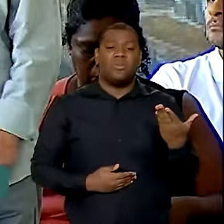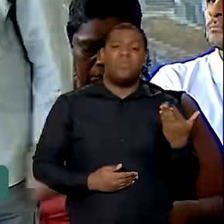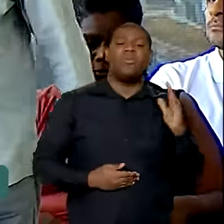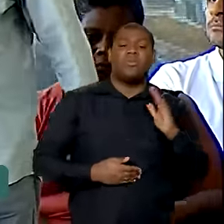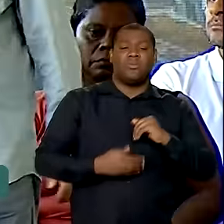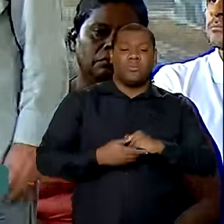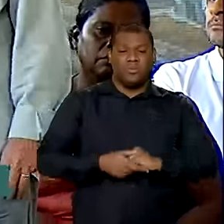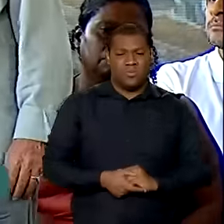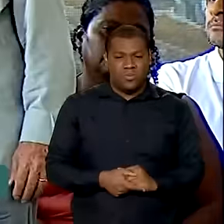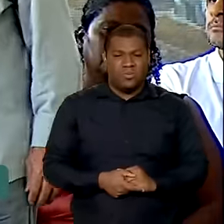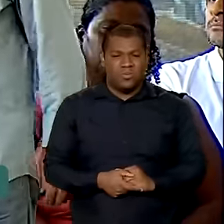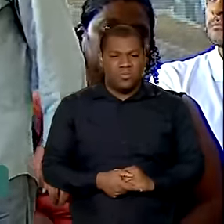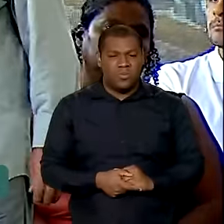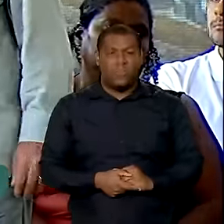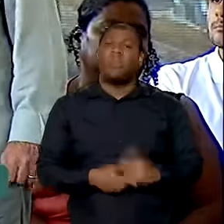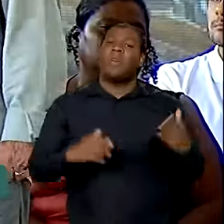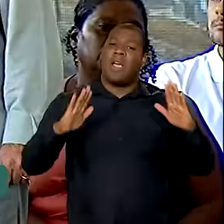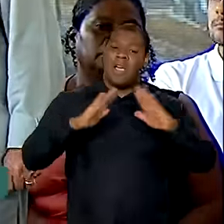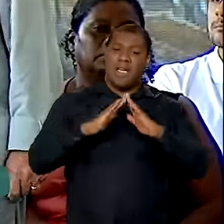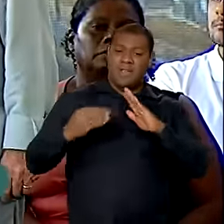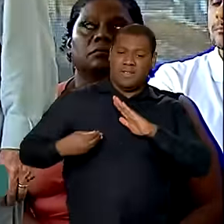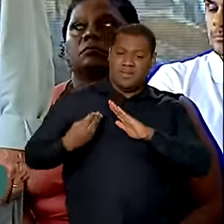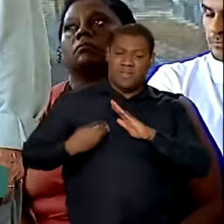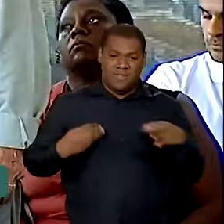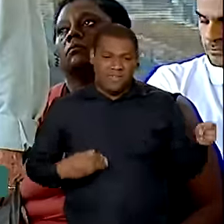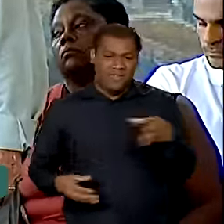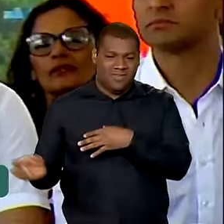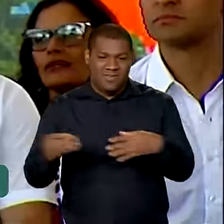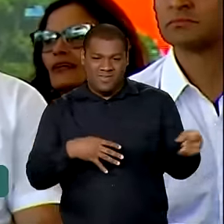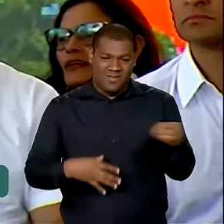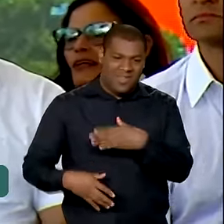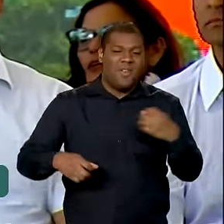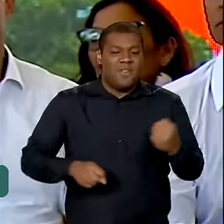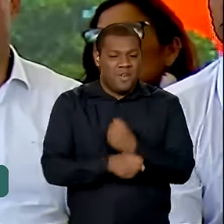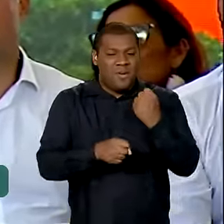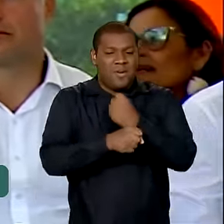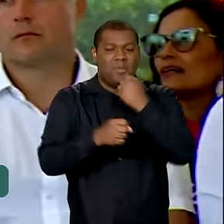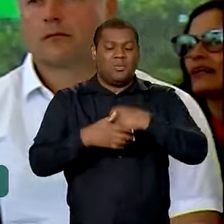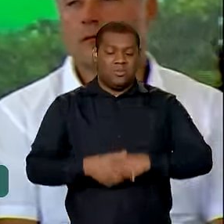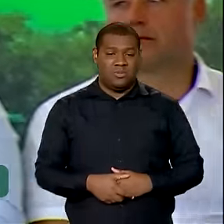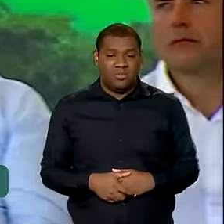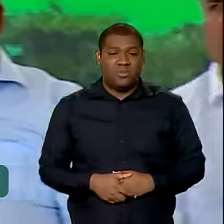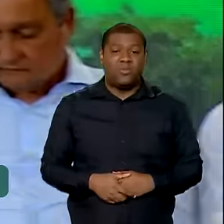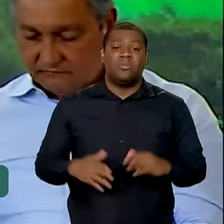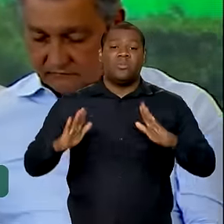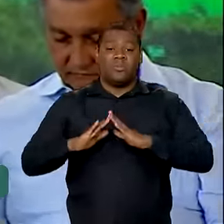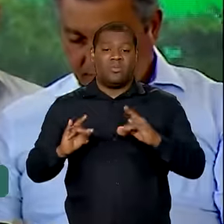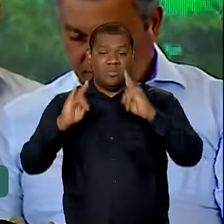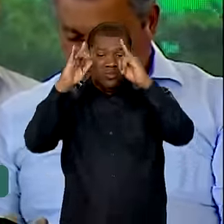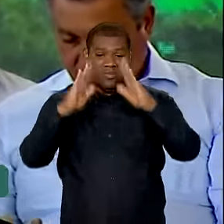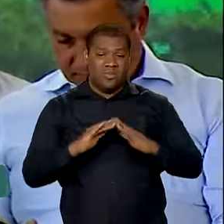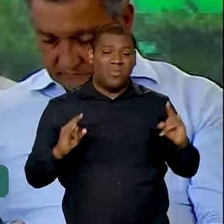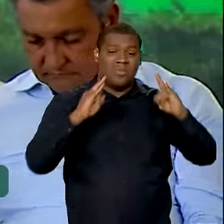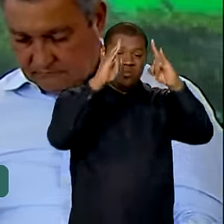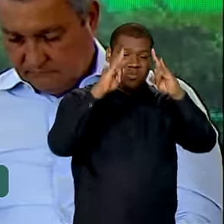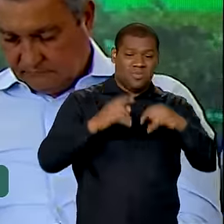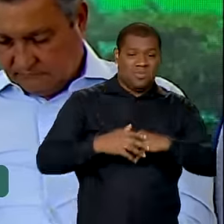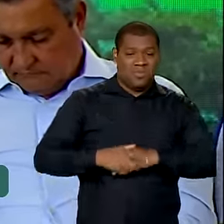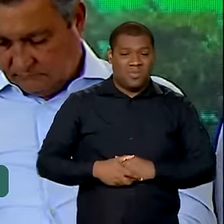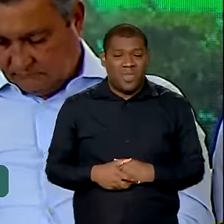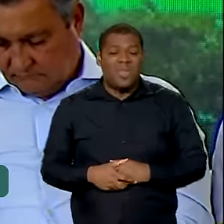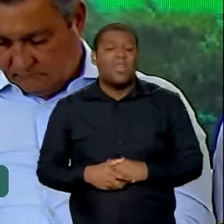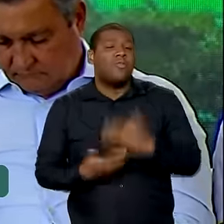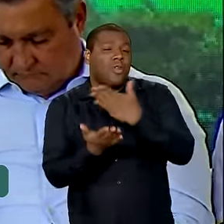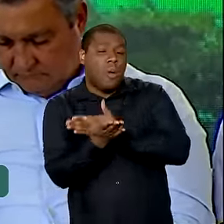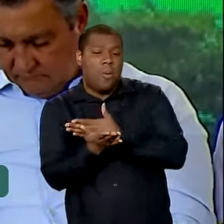integrado com os novos Minha Casa Minha Vida que serão selecionados. Esse apartamento que nós entregamos é apenas o